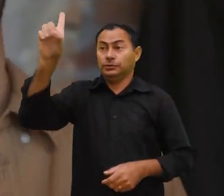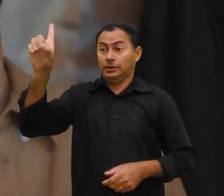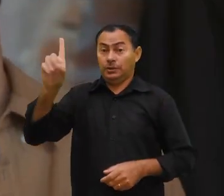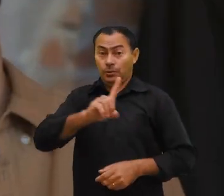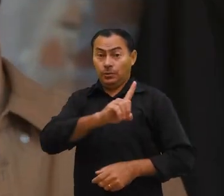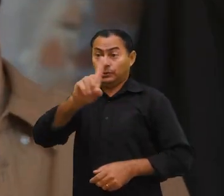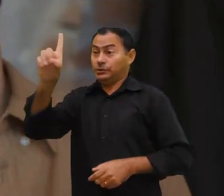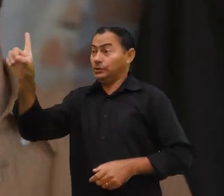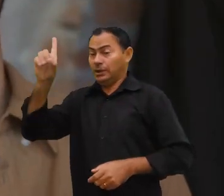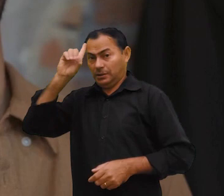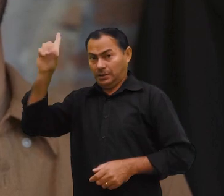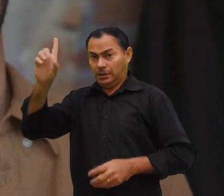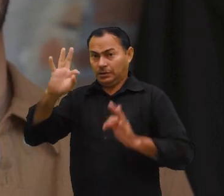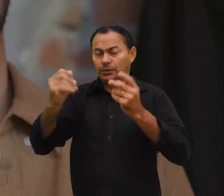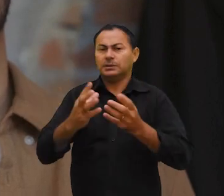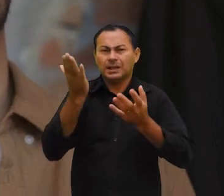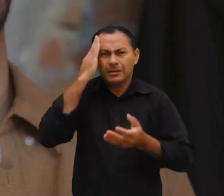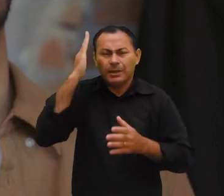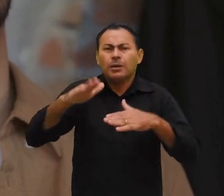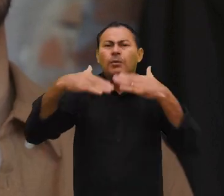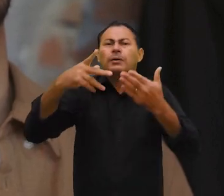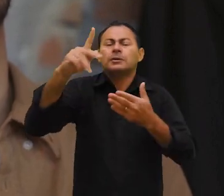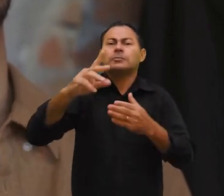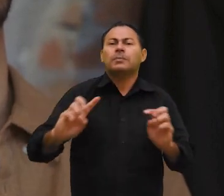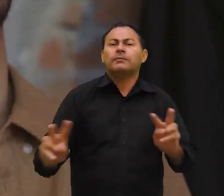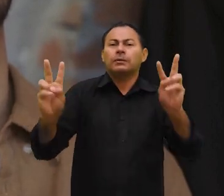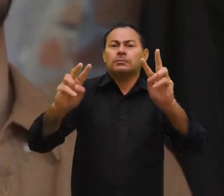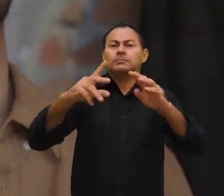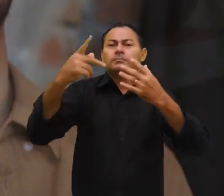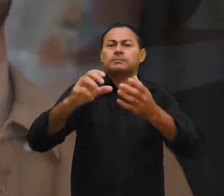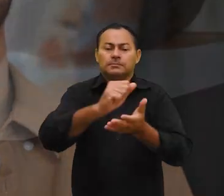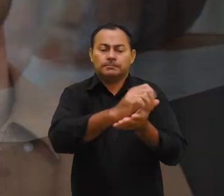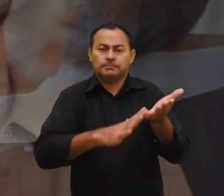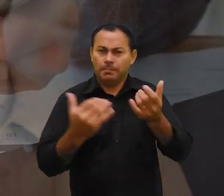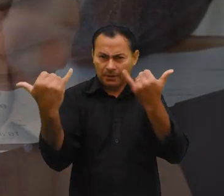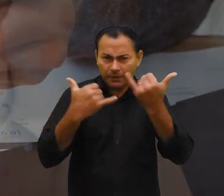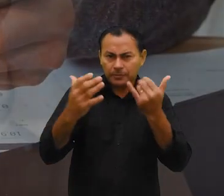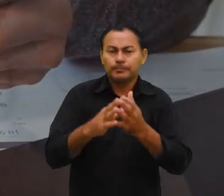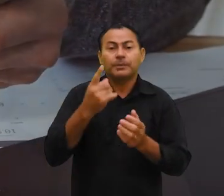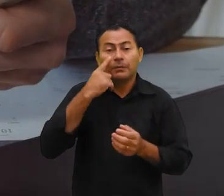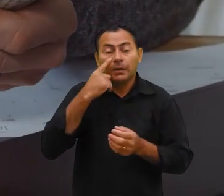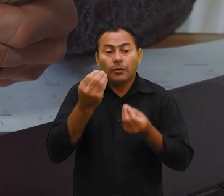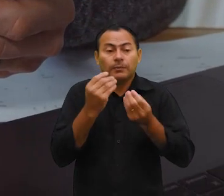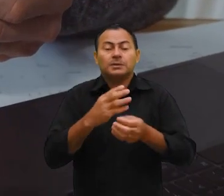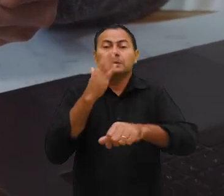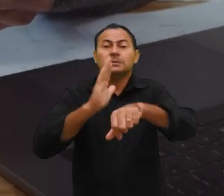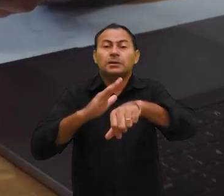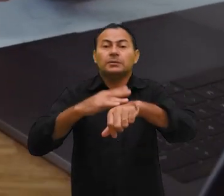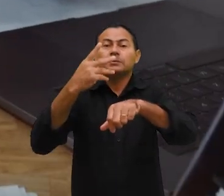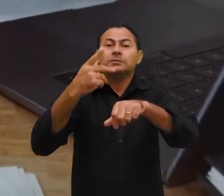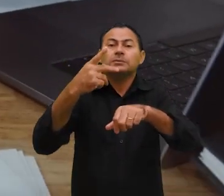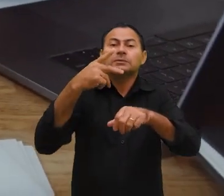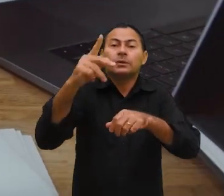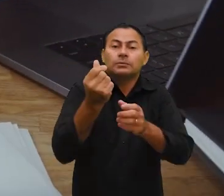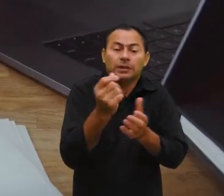Se você quer descobrir quais são os seus valores, conte para mim quais são as suas atividades. Vamos ver como você tem gastado o seu